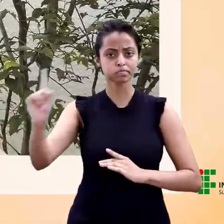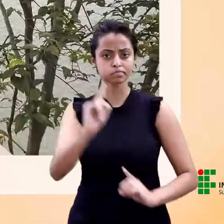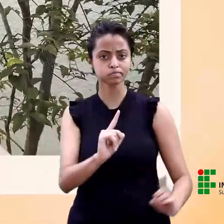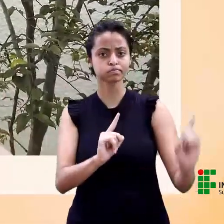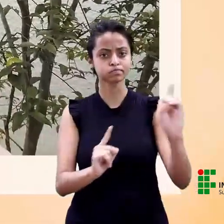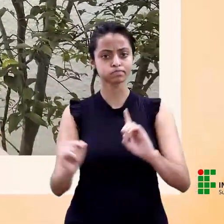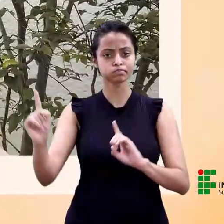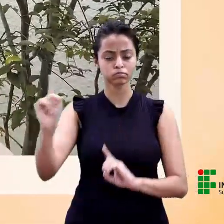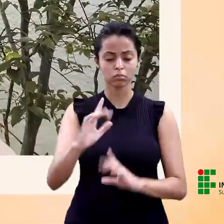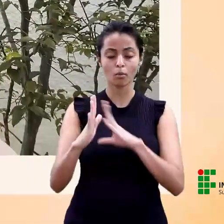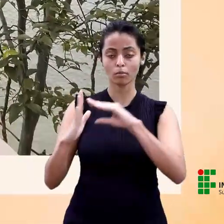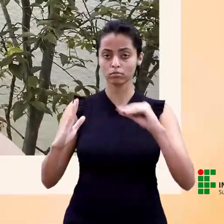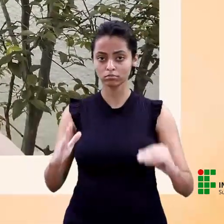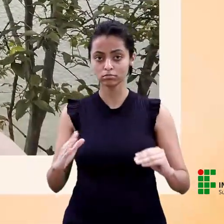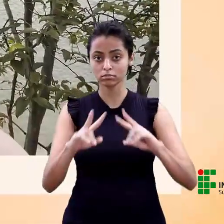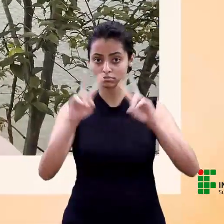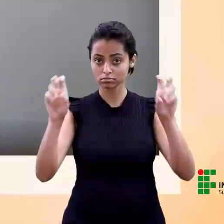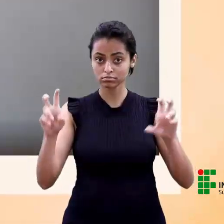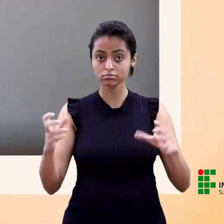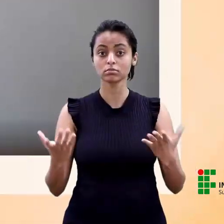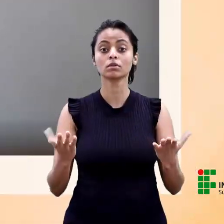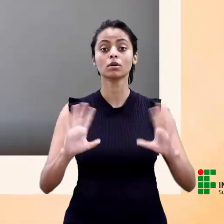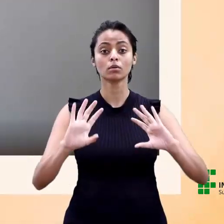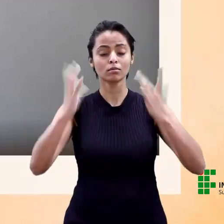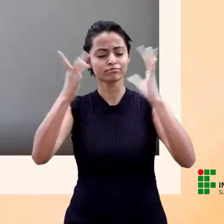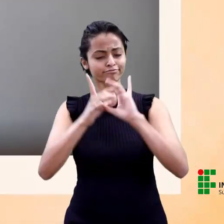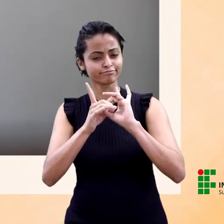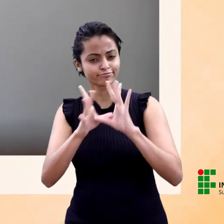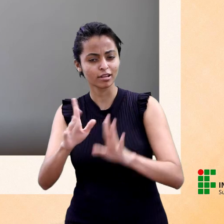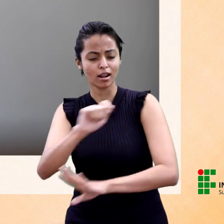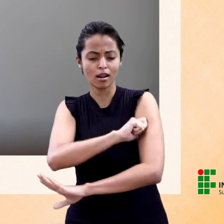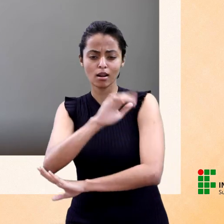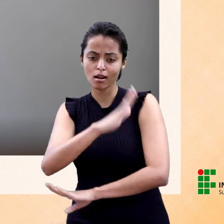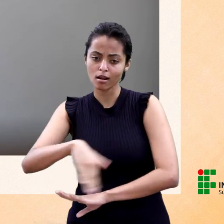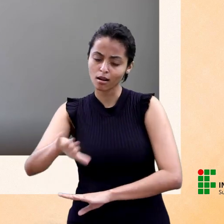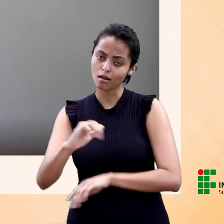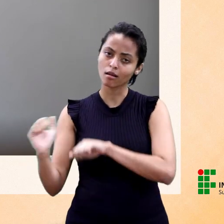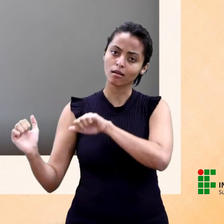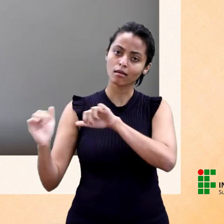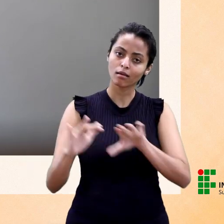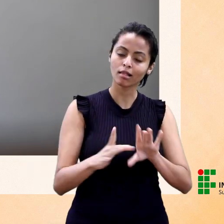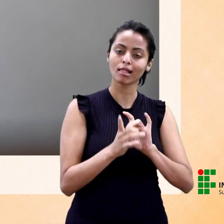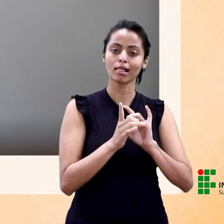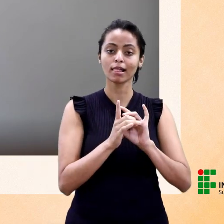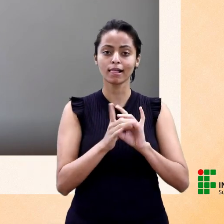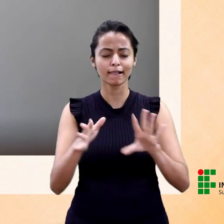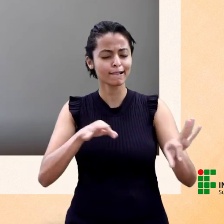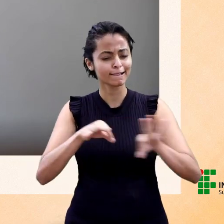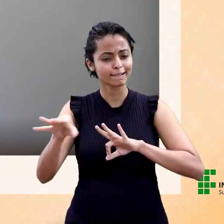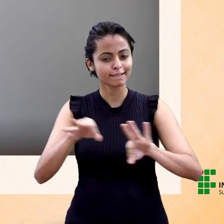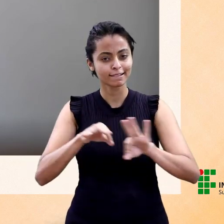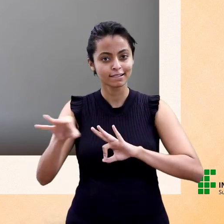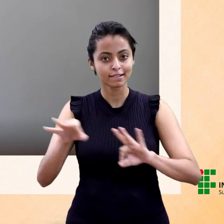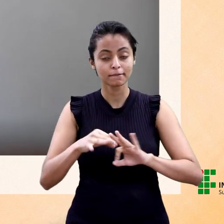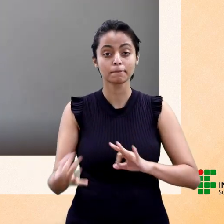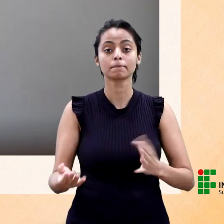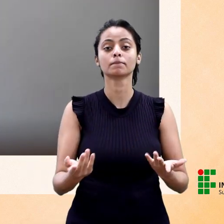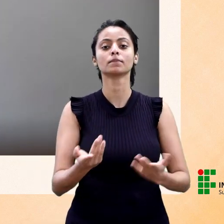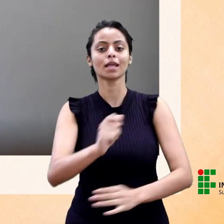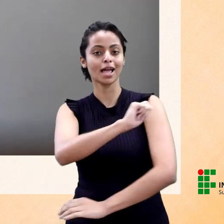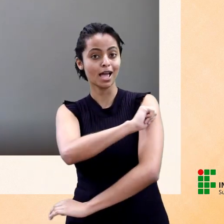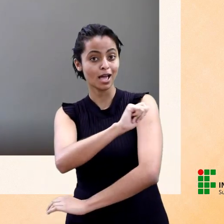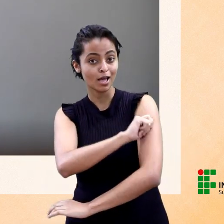estudiosos e pesquisadores que são referência no tema. O evento é aberto para toda a comunidade acadêmica e foi feito